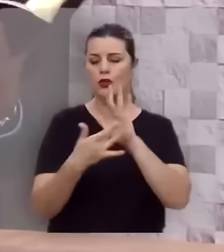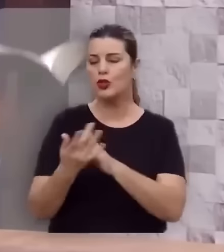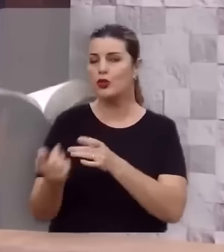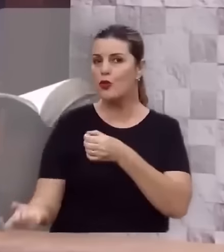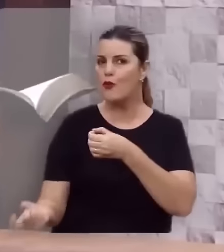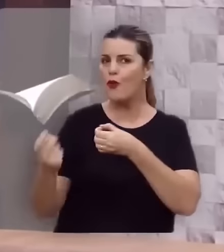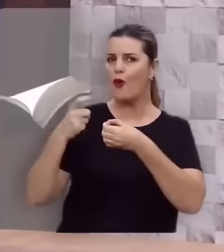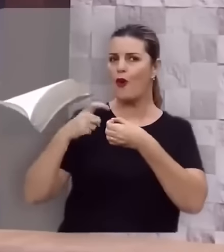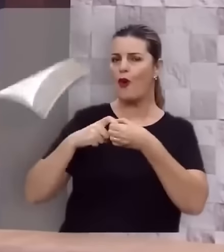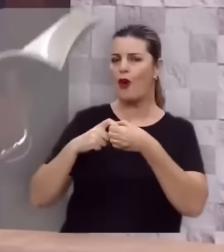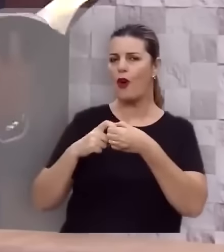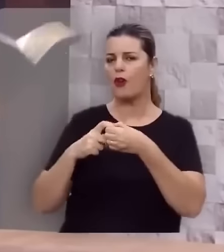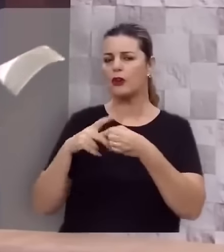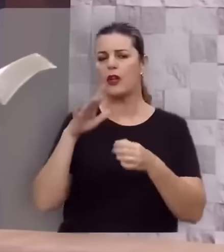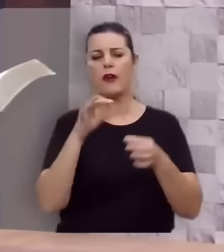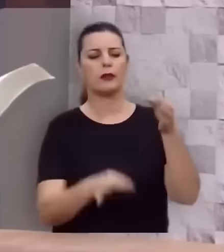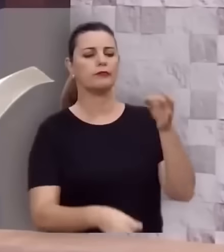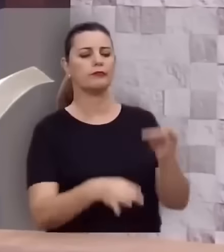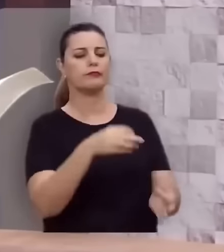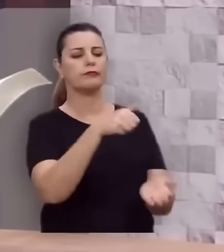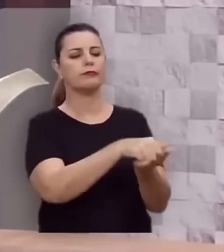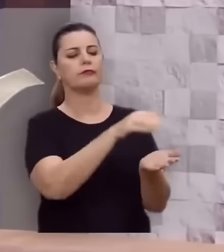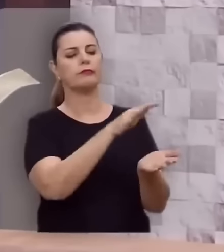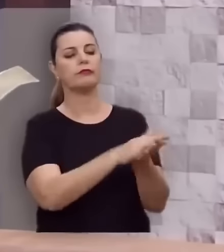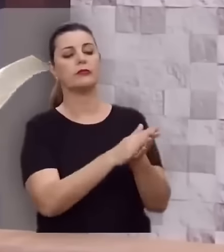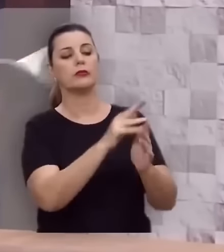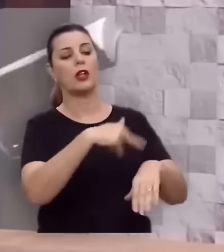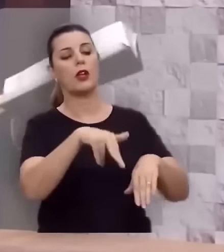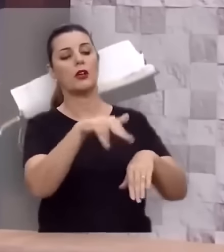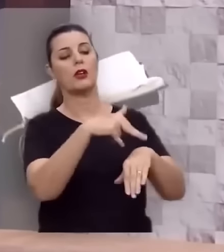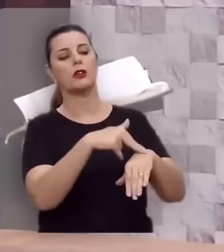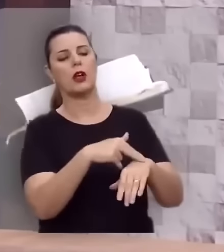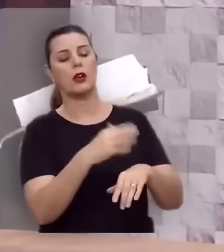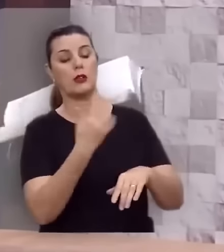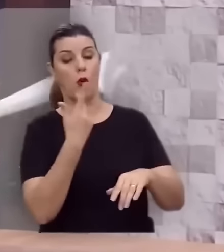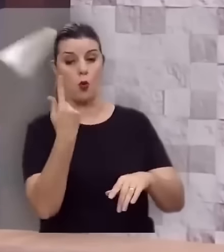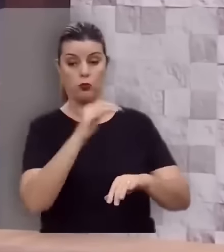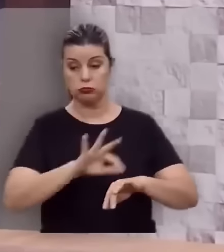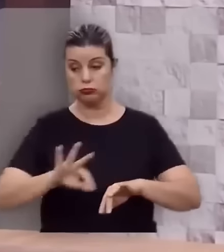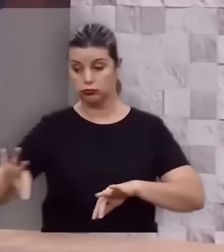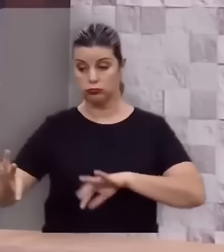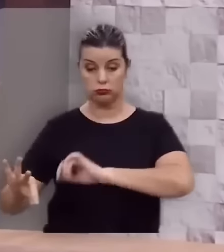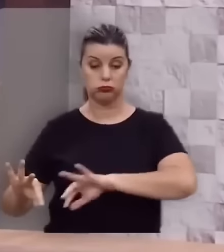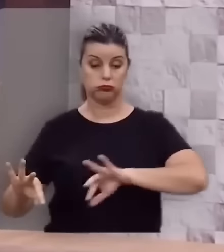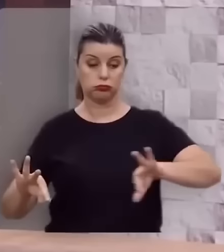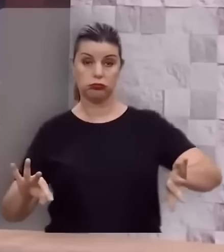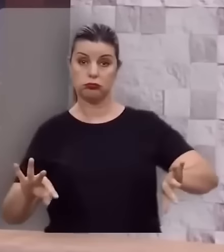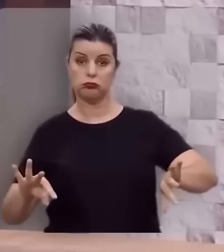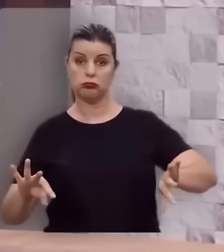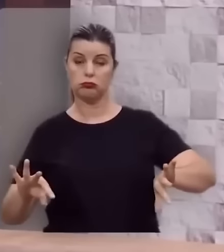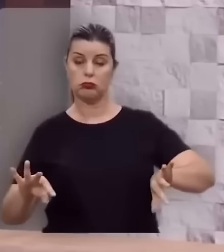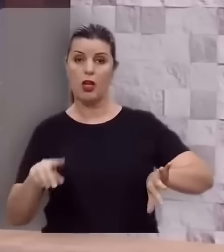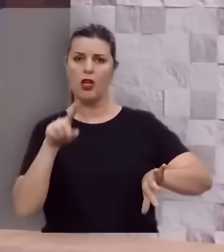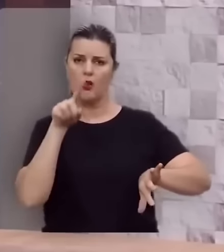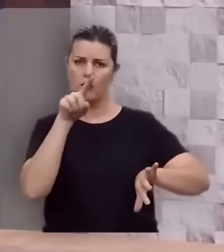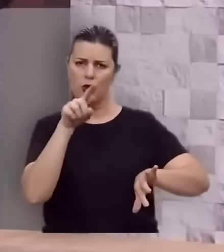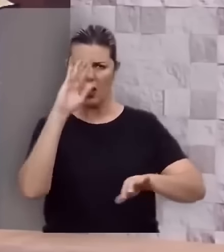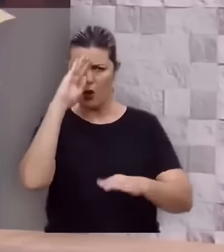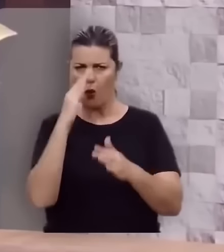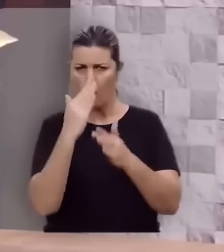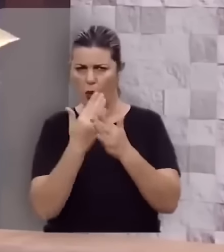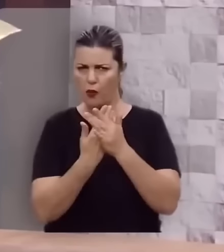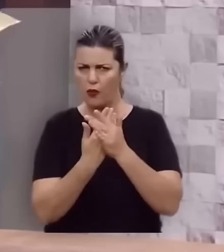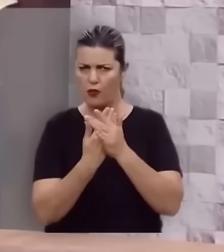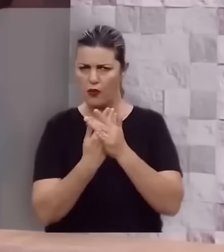Quando ele vier, ele vai julgar as nações. Vai colocar umas à sua esquerda e outras à sua direita. E se você